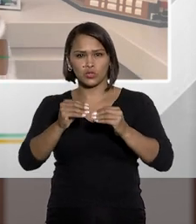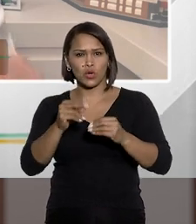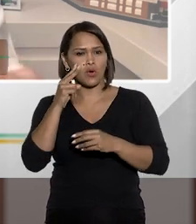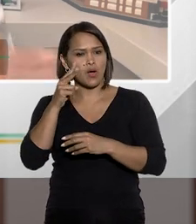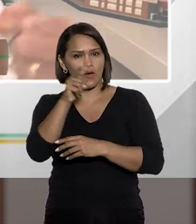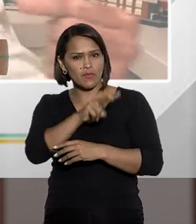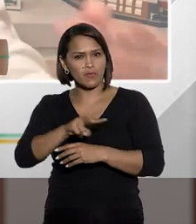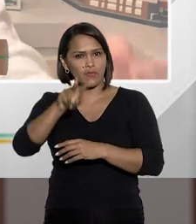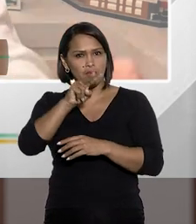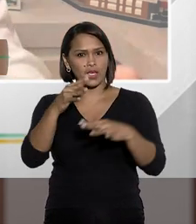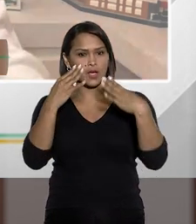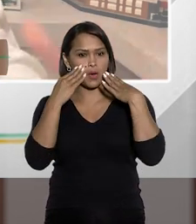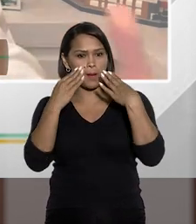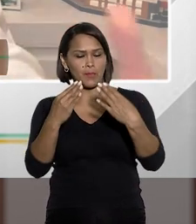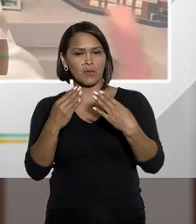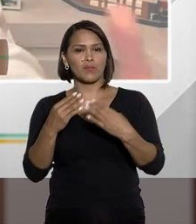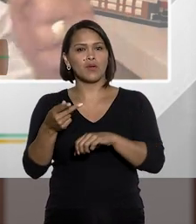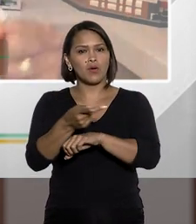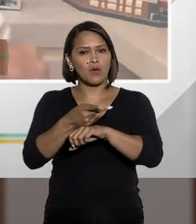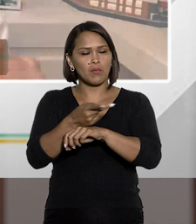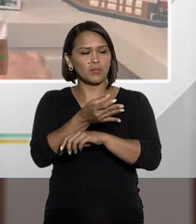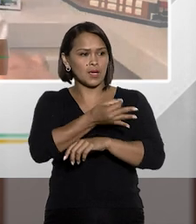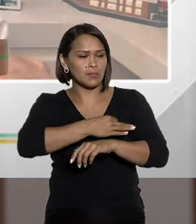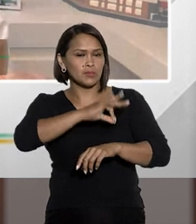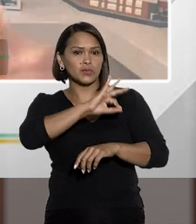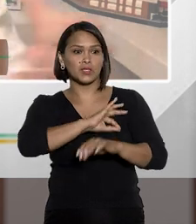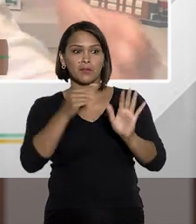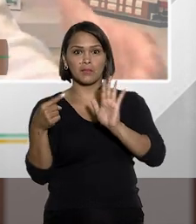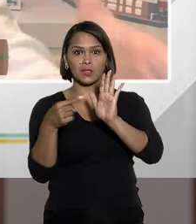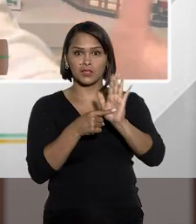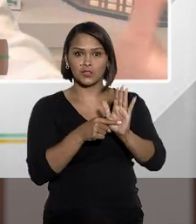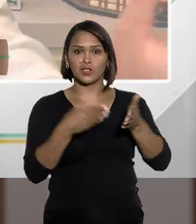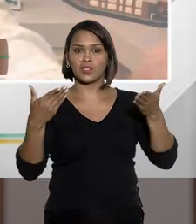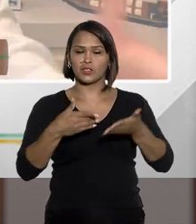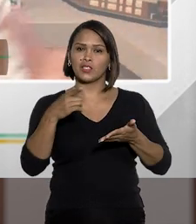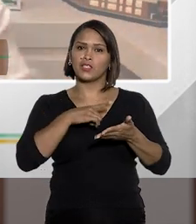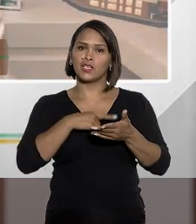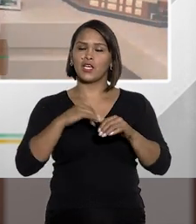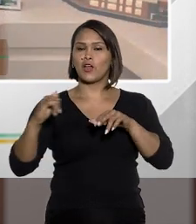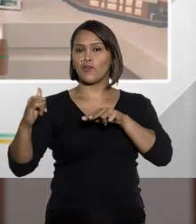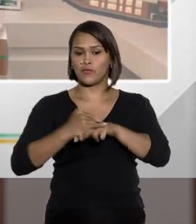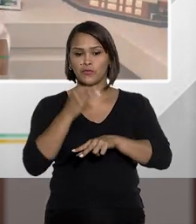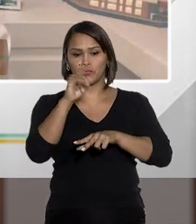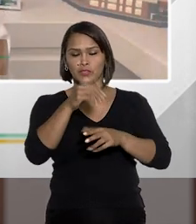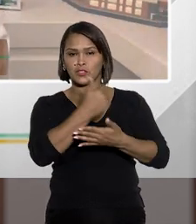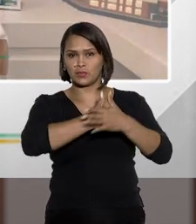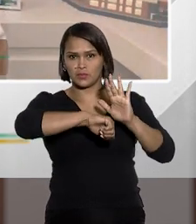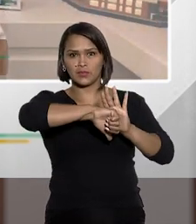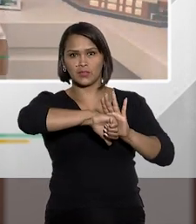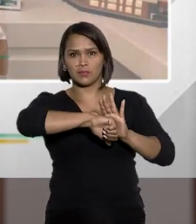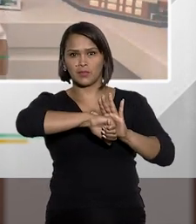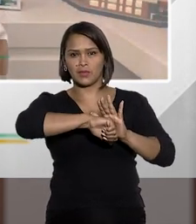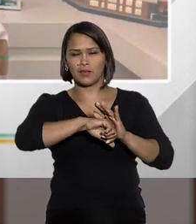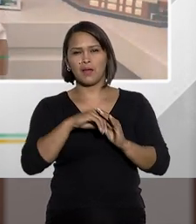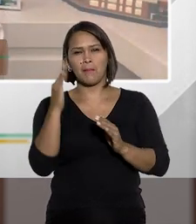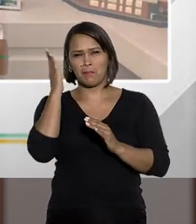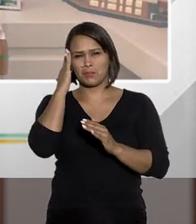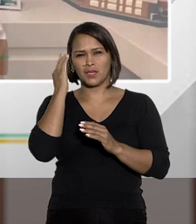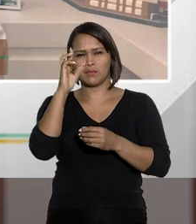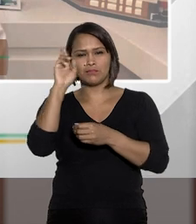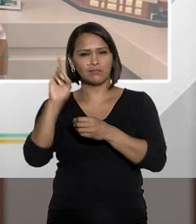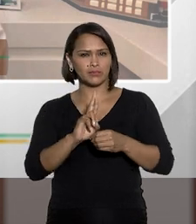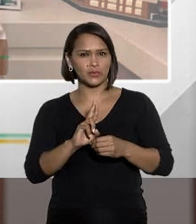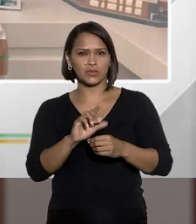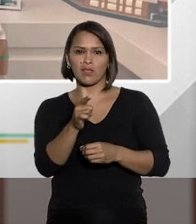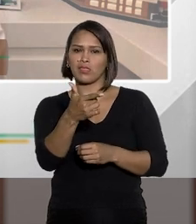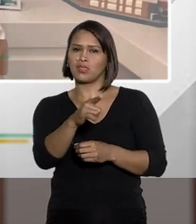venham a público ou procurem a polícia para denunciar que já teriam sido vítimas daquele indivíduo. Quer dizer, haverá